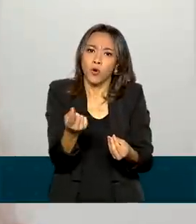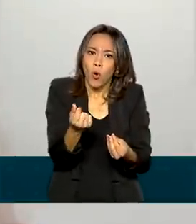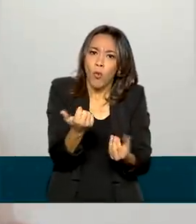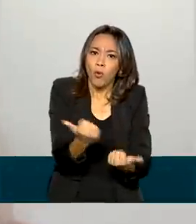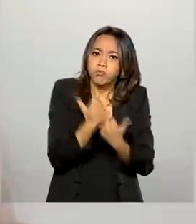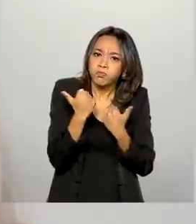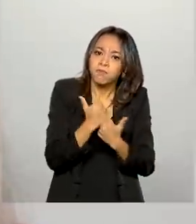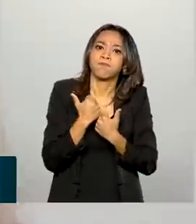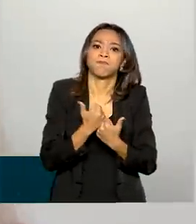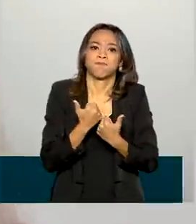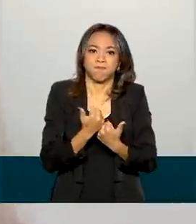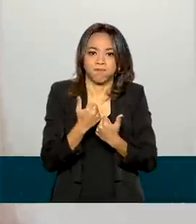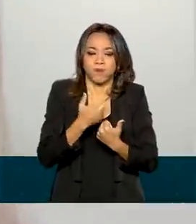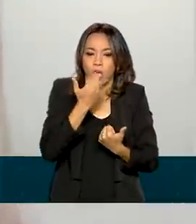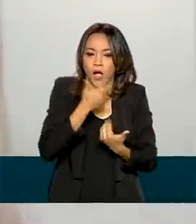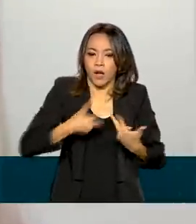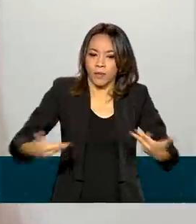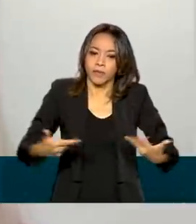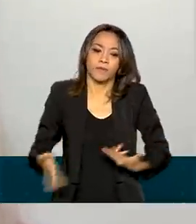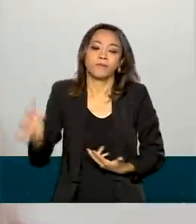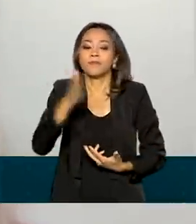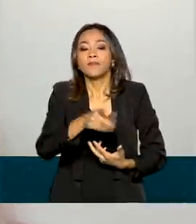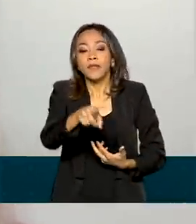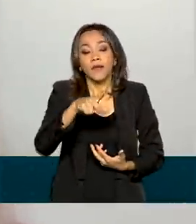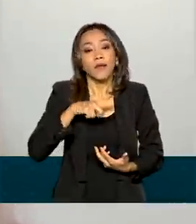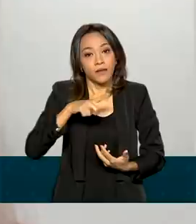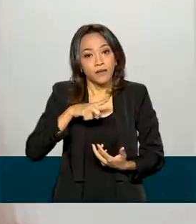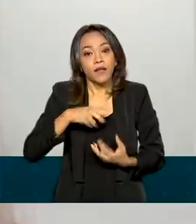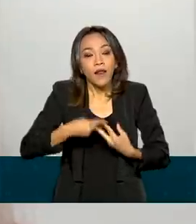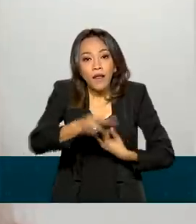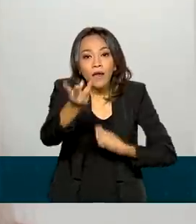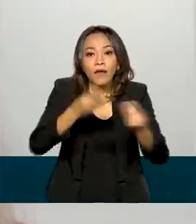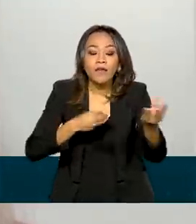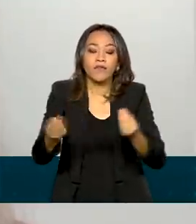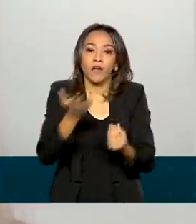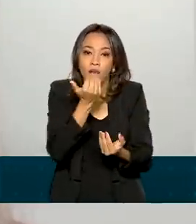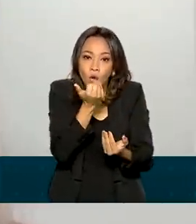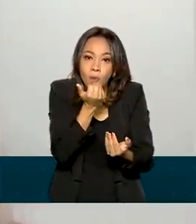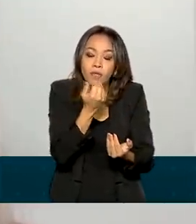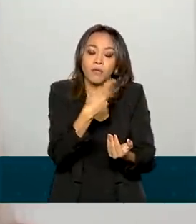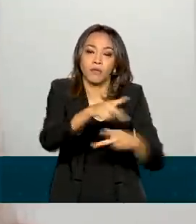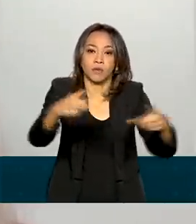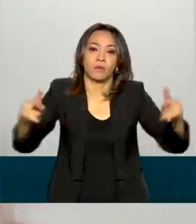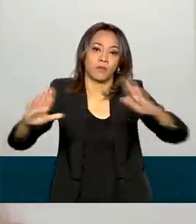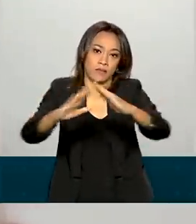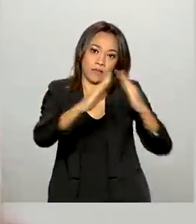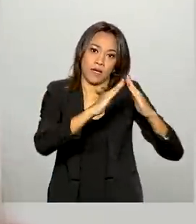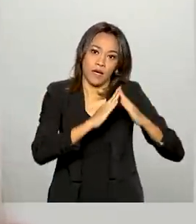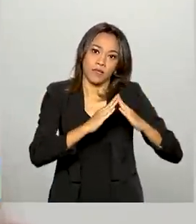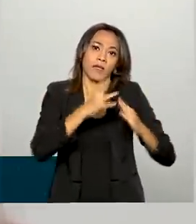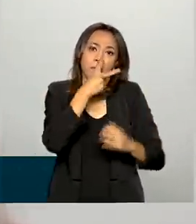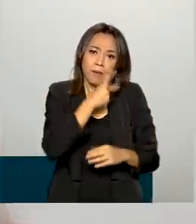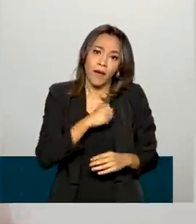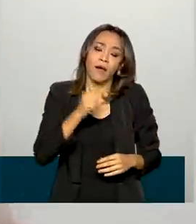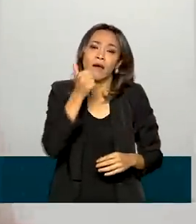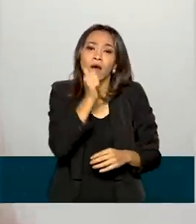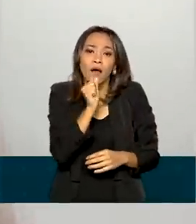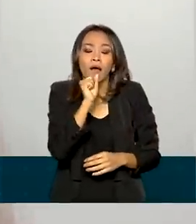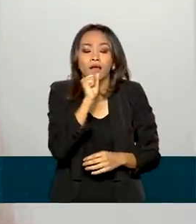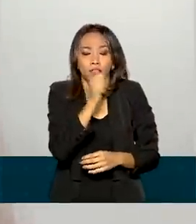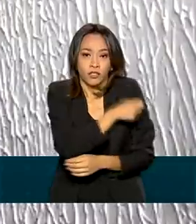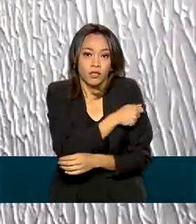também põem o ganha-pão dentro de suas casas, que são pais de alunos, são